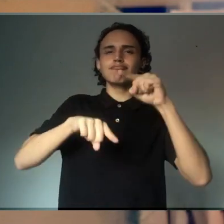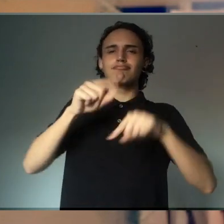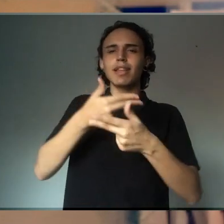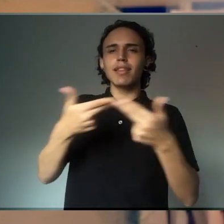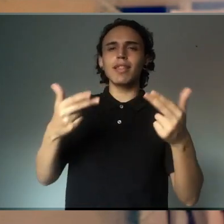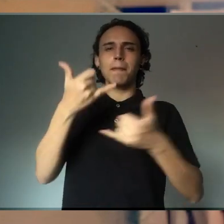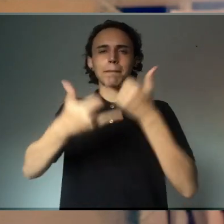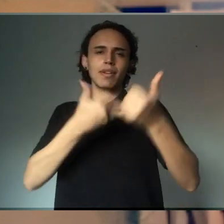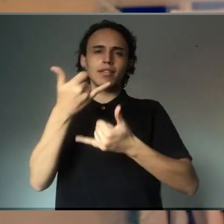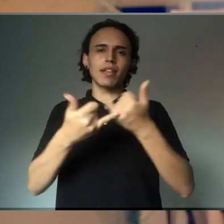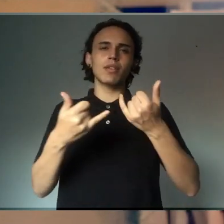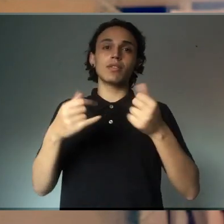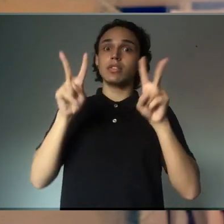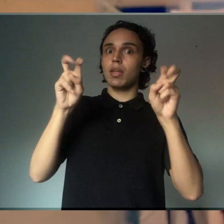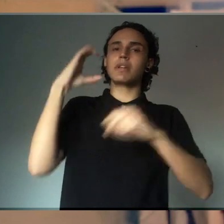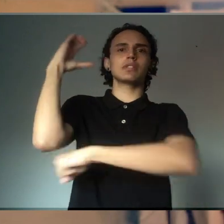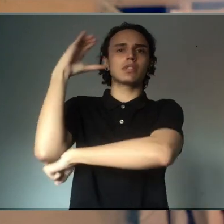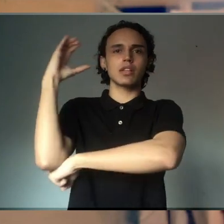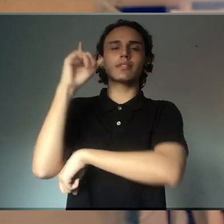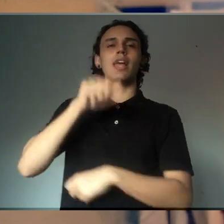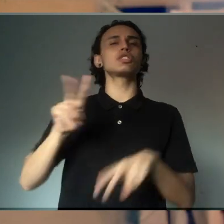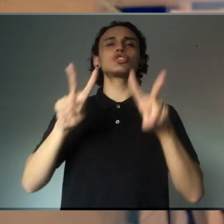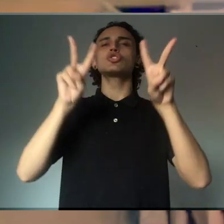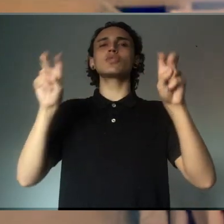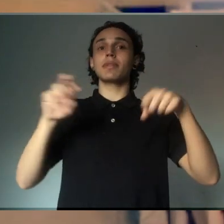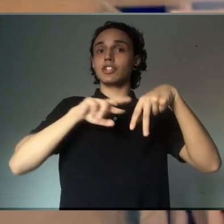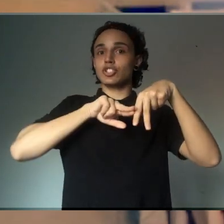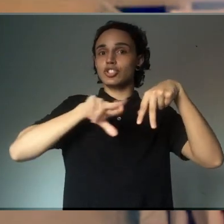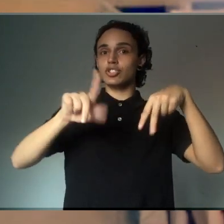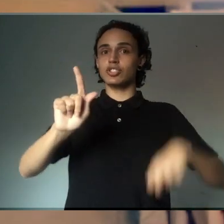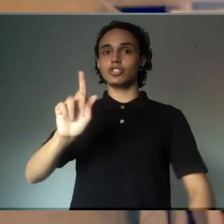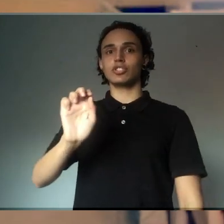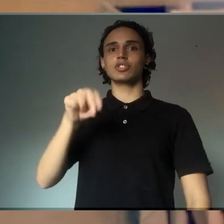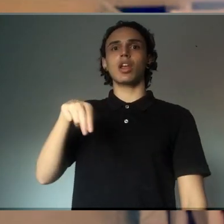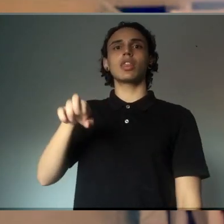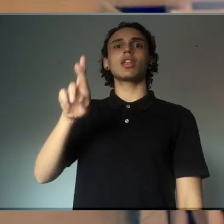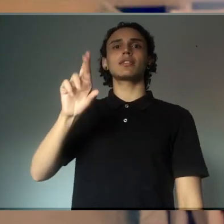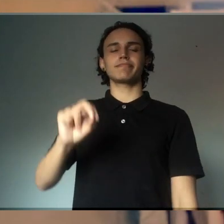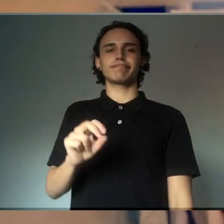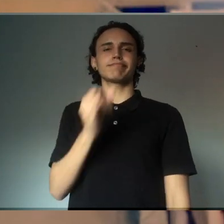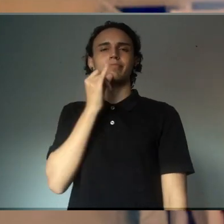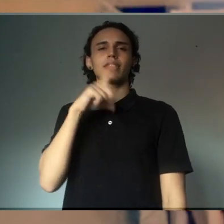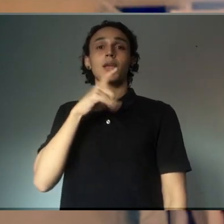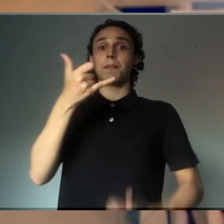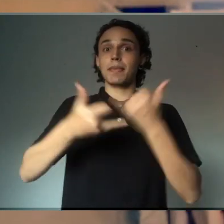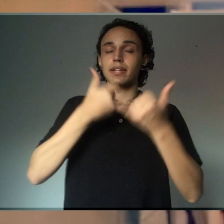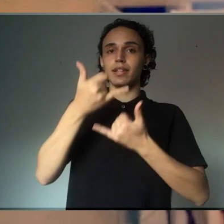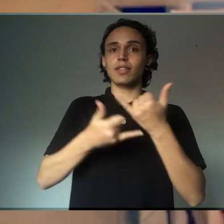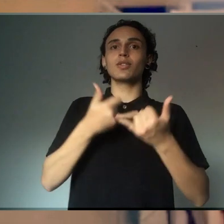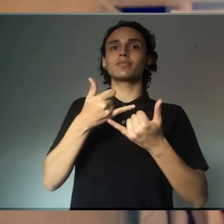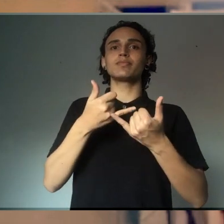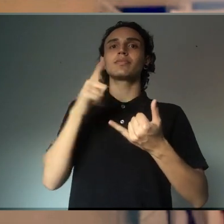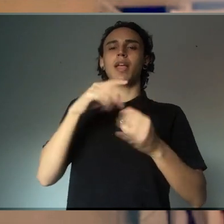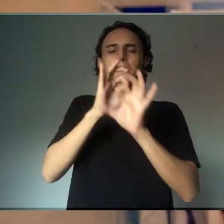de ciência, é a questão de gênero, né? Por exemplo, a gente tem um brinquedo lá na nossa coleção, que é também um